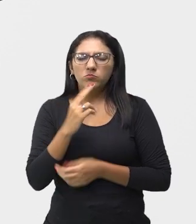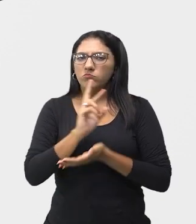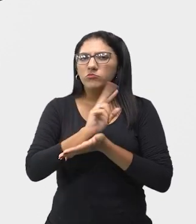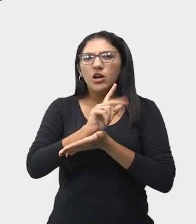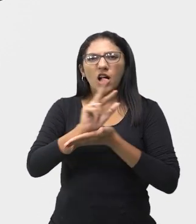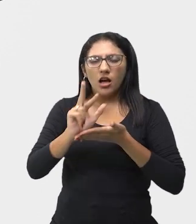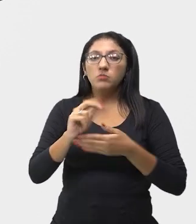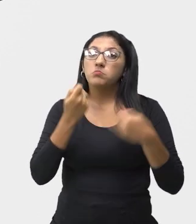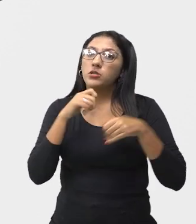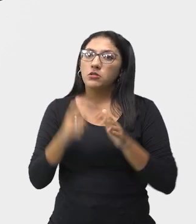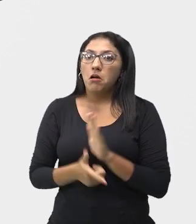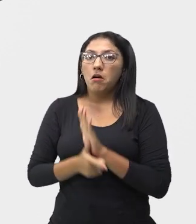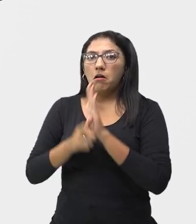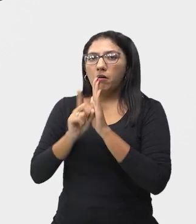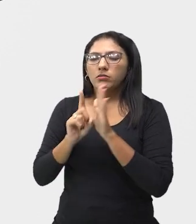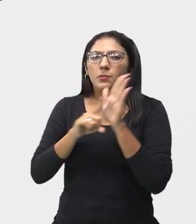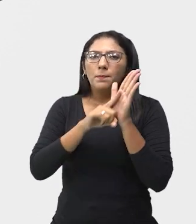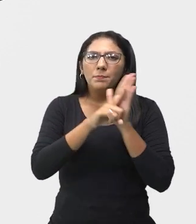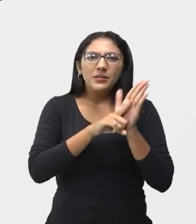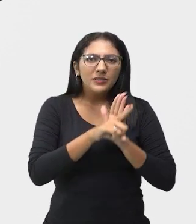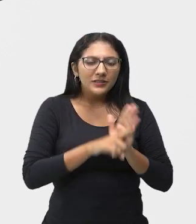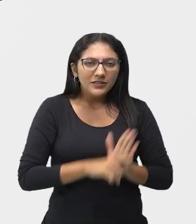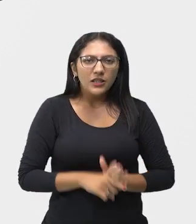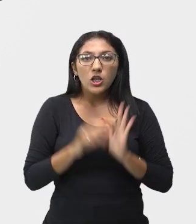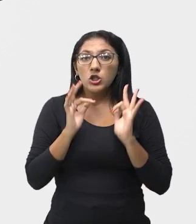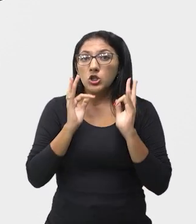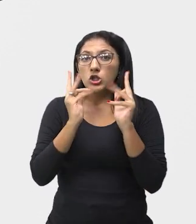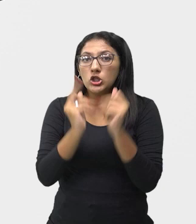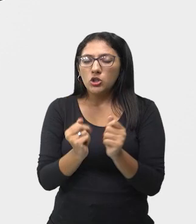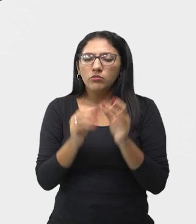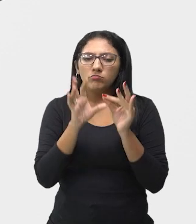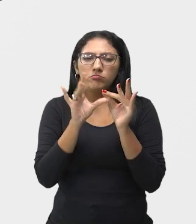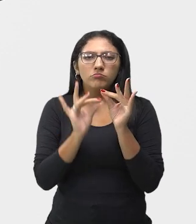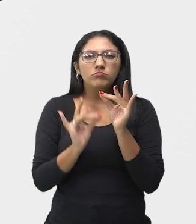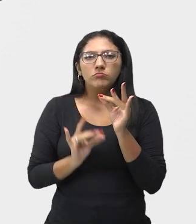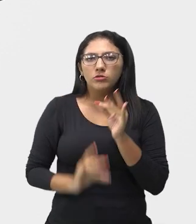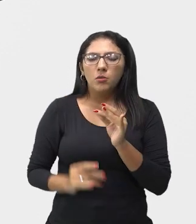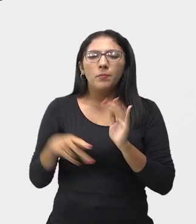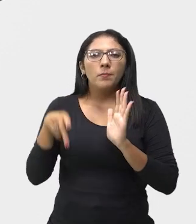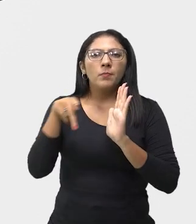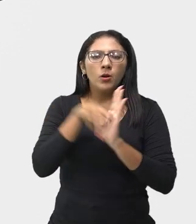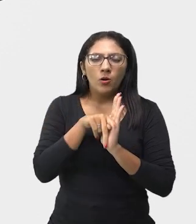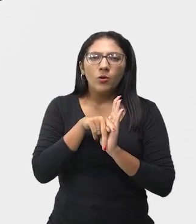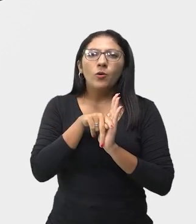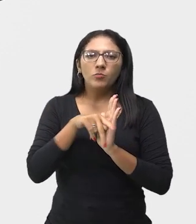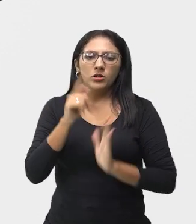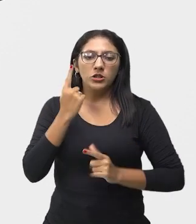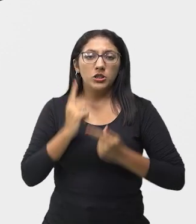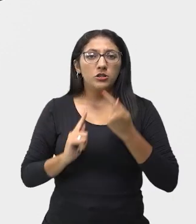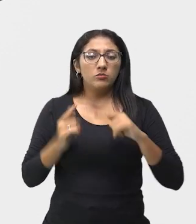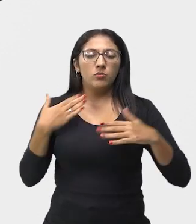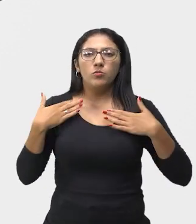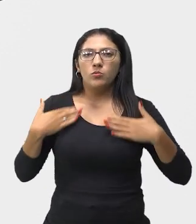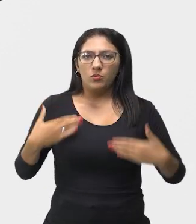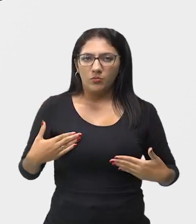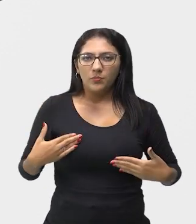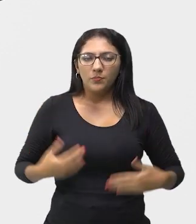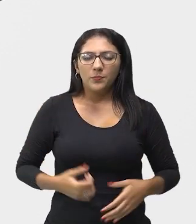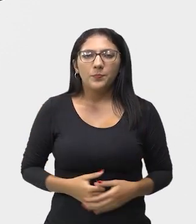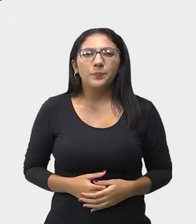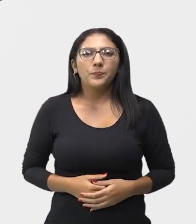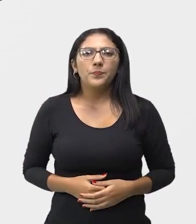tem que fazer uma pesquisa de todos esses gestos corporais.